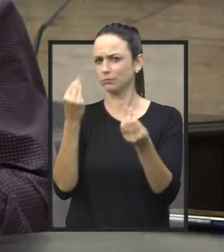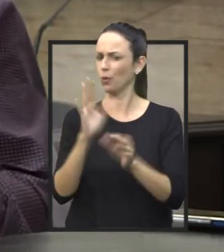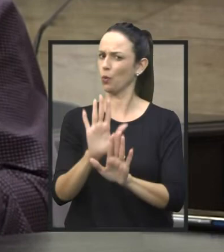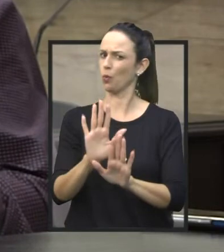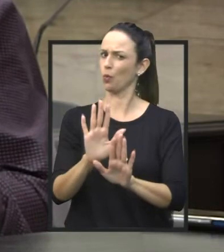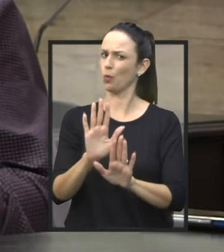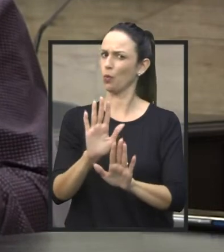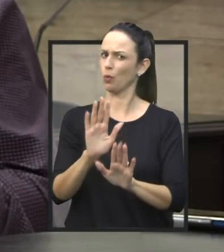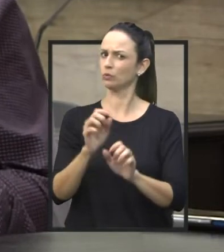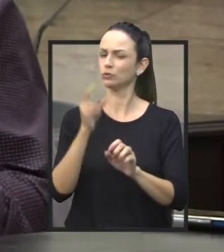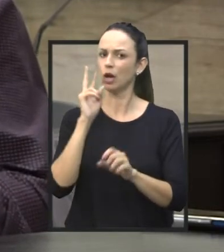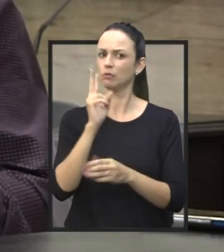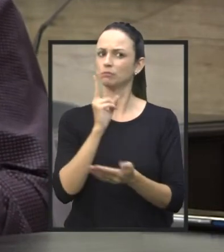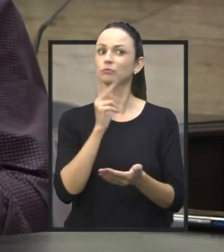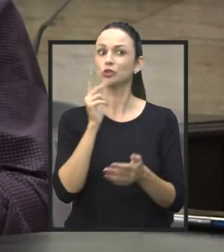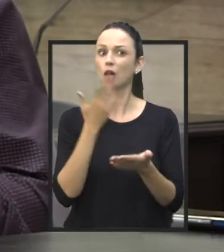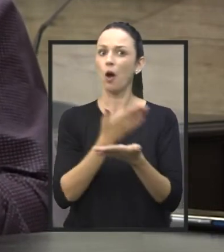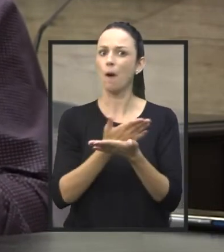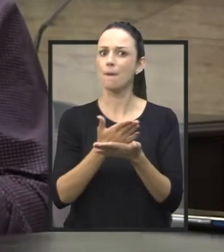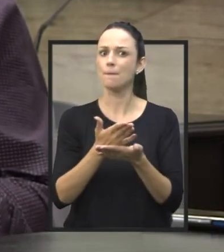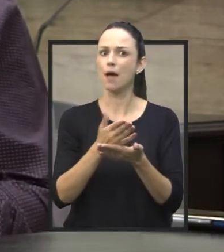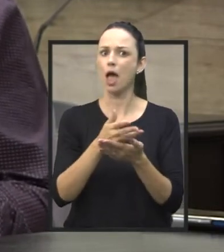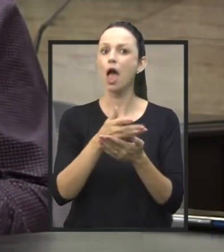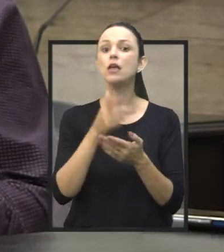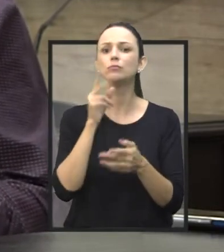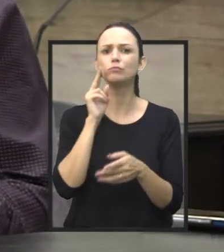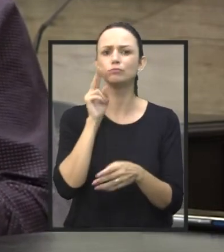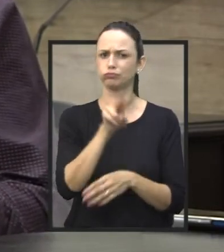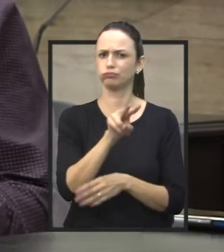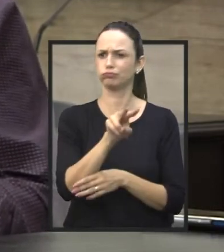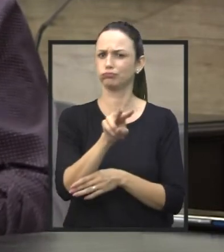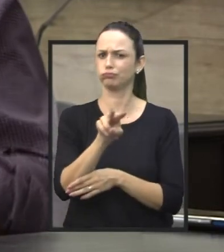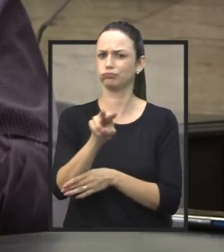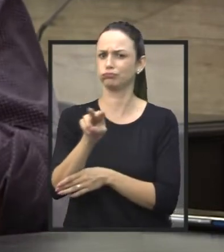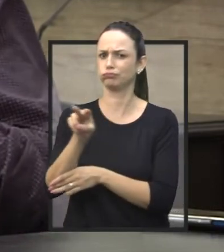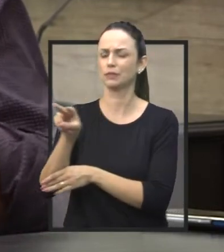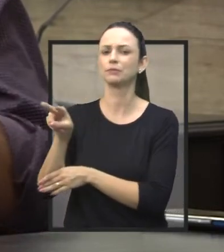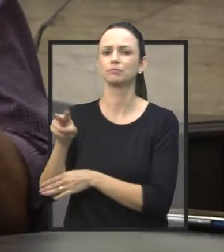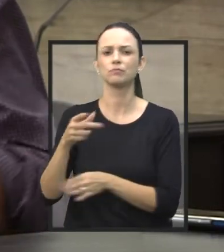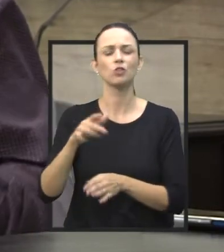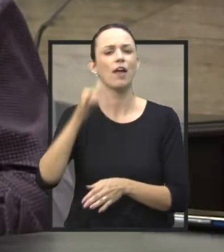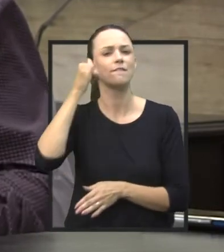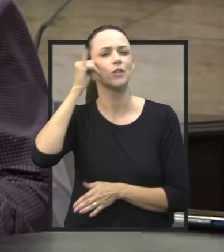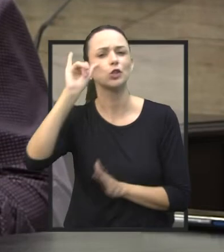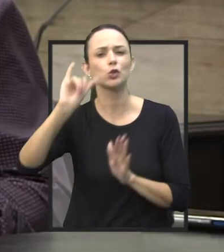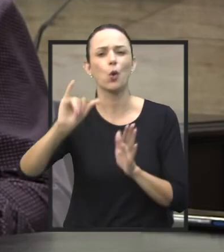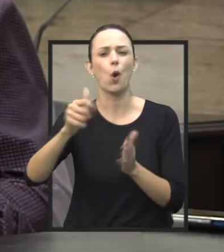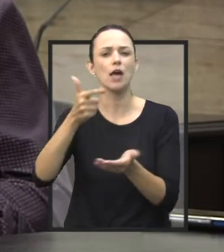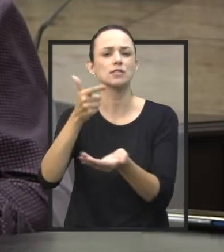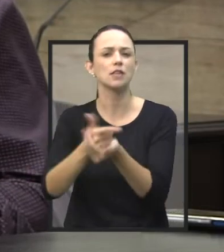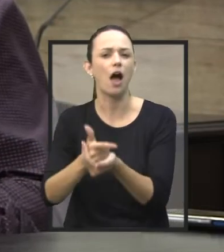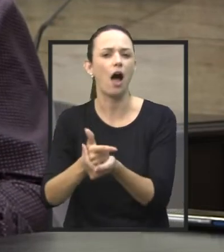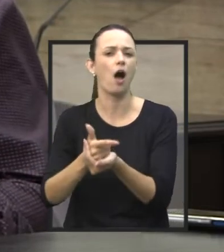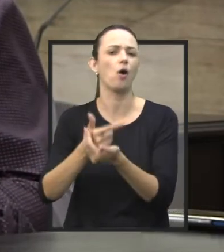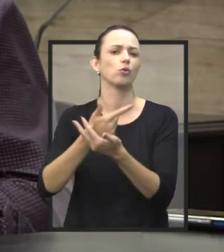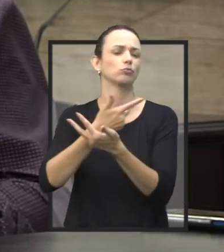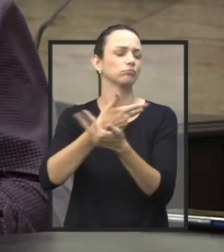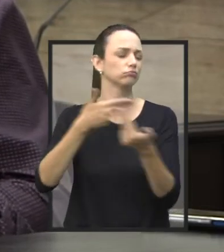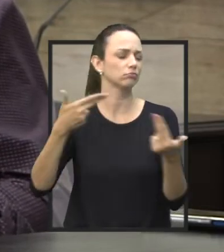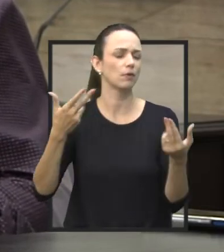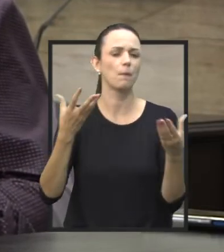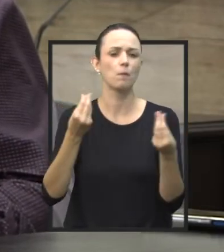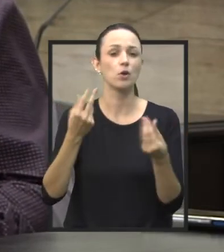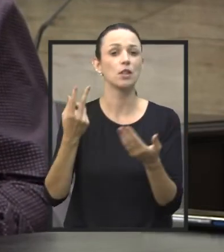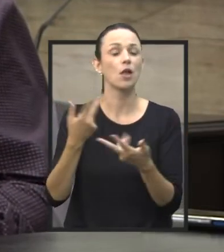já vão ficar de olho. Já foi impedido vários assaltos antes que acontecessem. Muita coisa ali aconteceu que